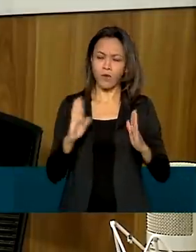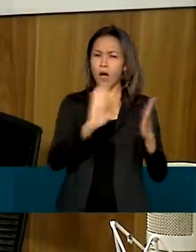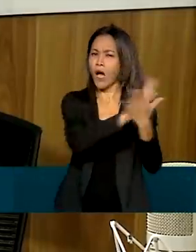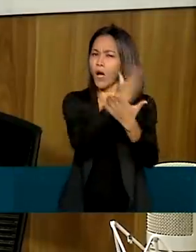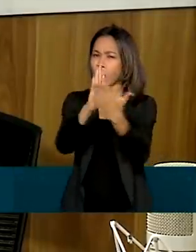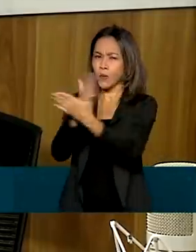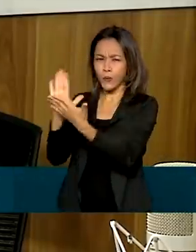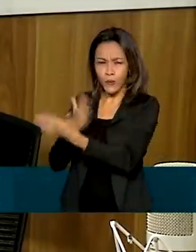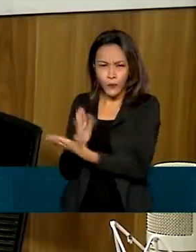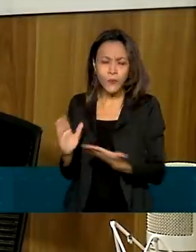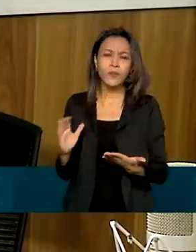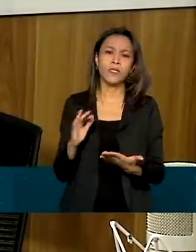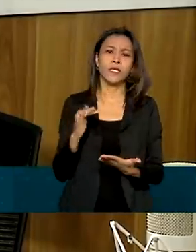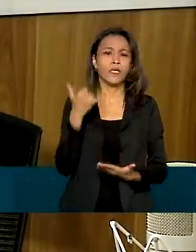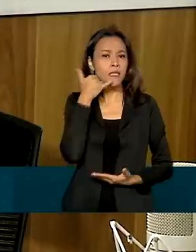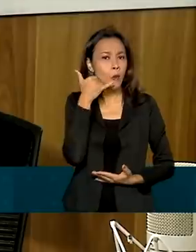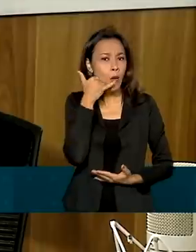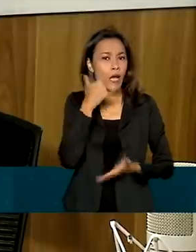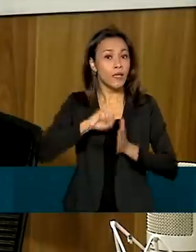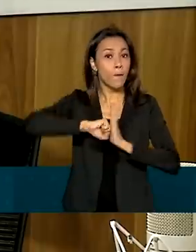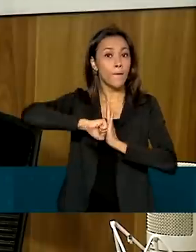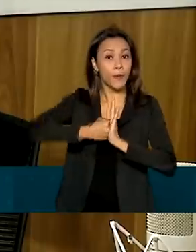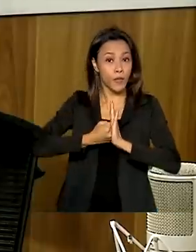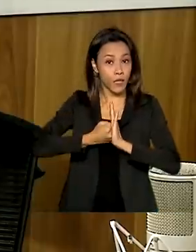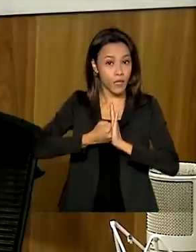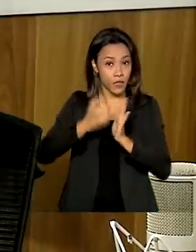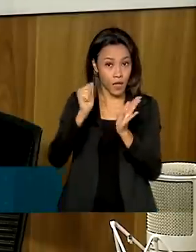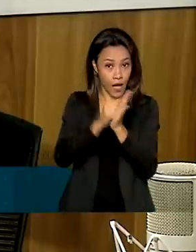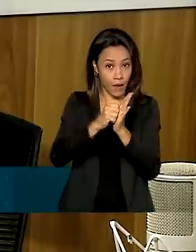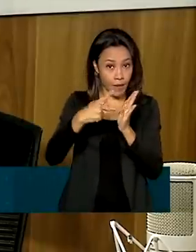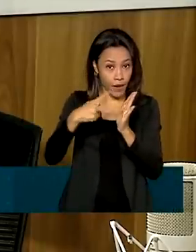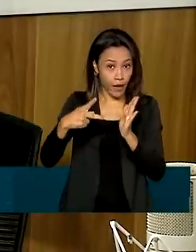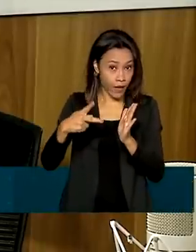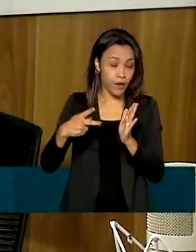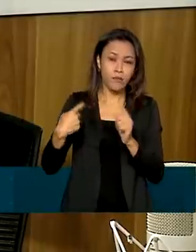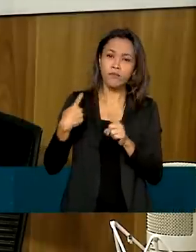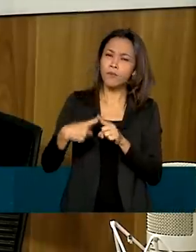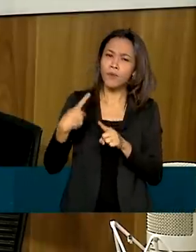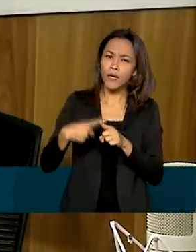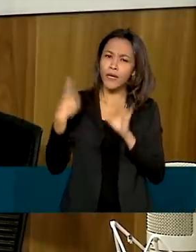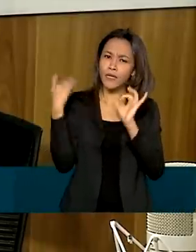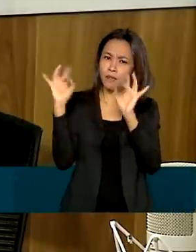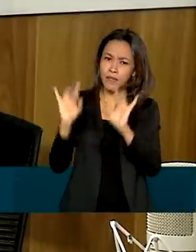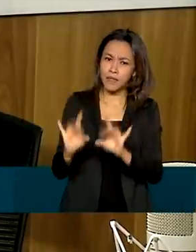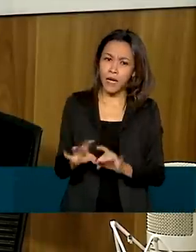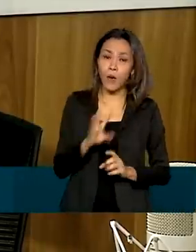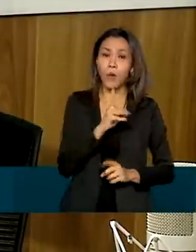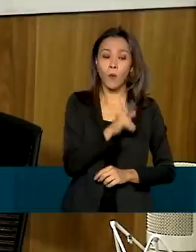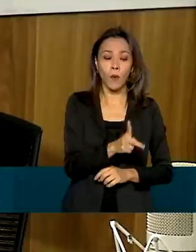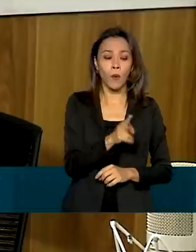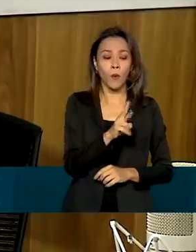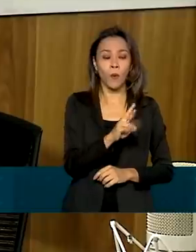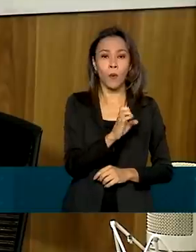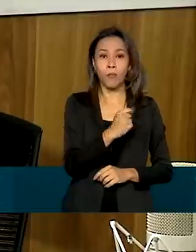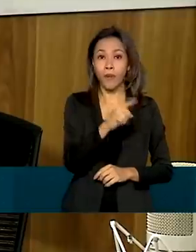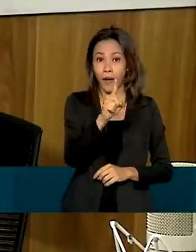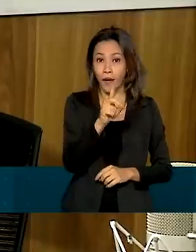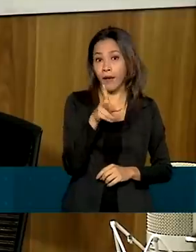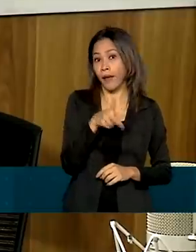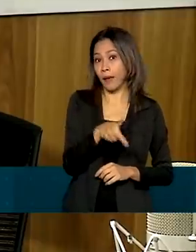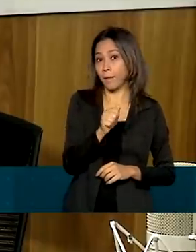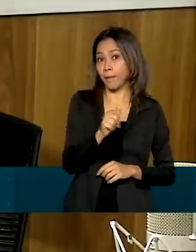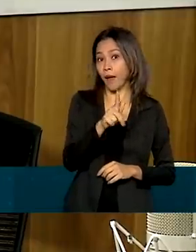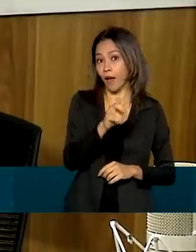Caixa Tem estão bloqueados. E por quê? Em especial nos celulares pré-pagos, quando as pessoas estão